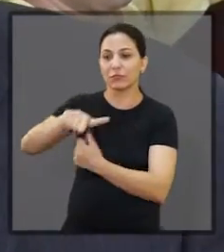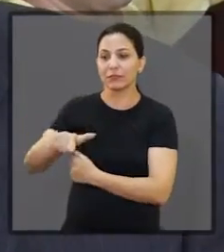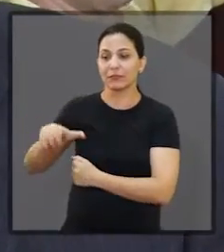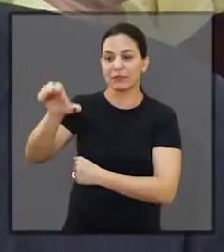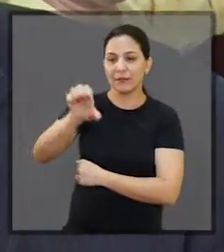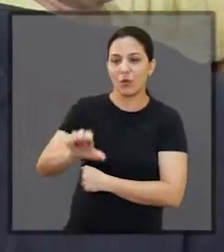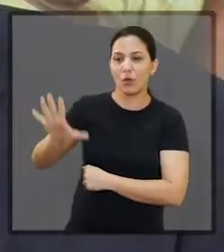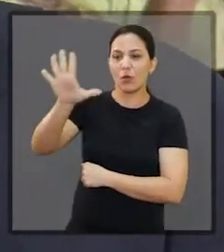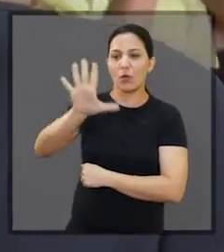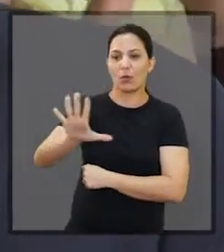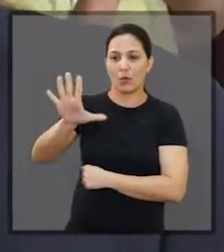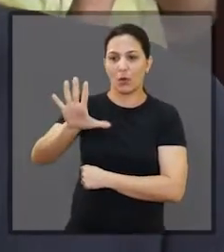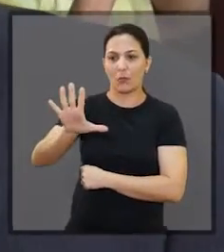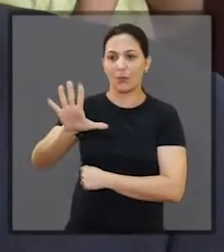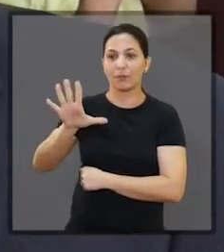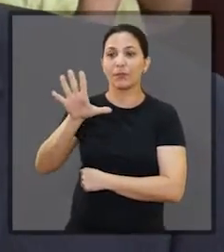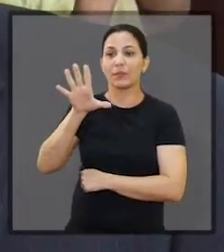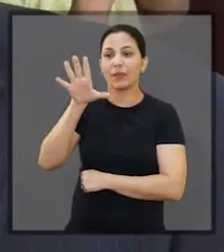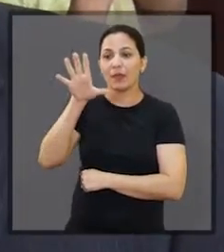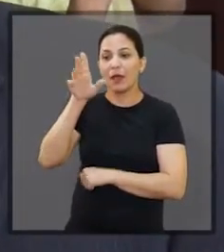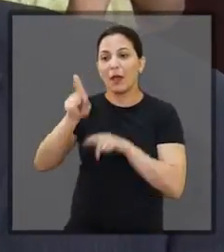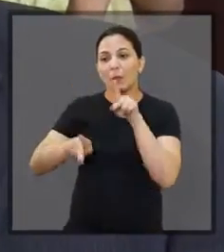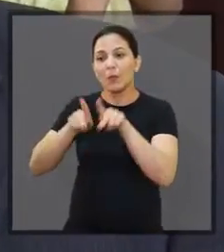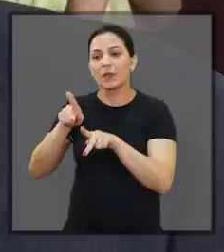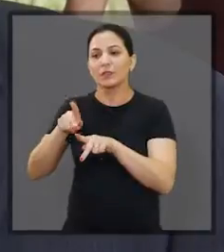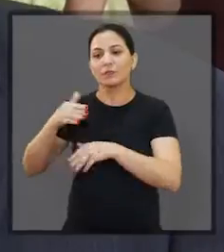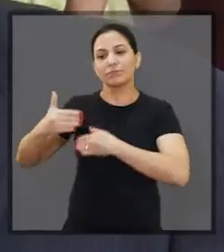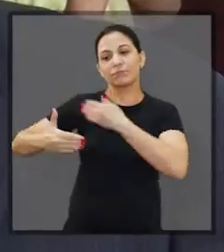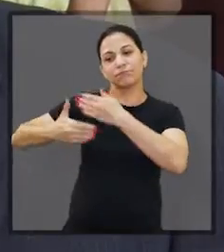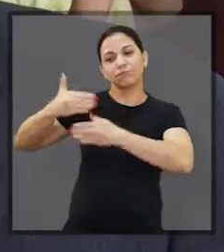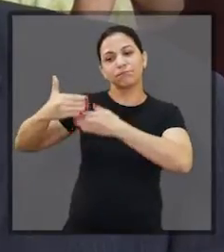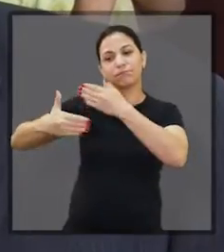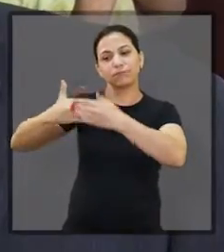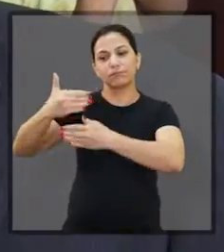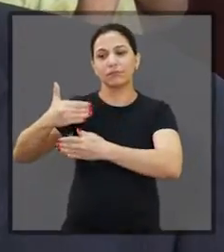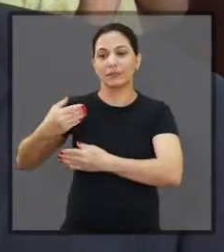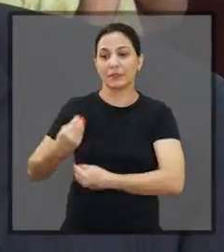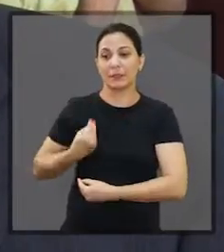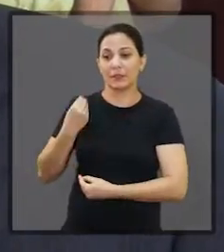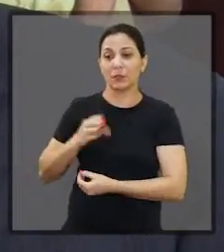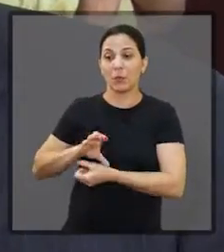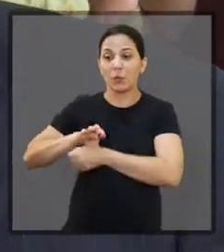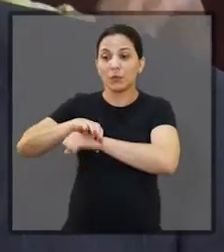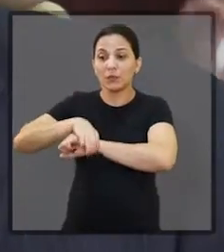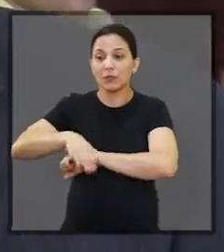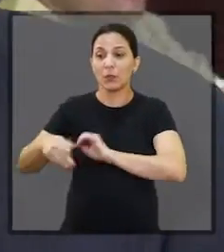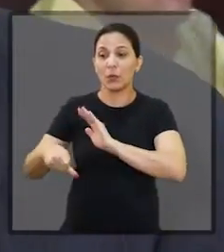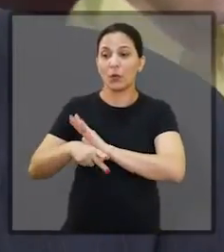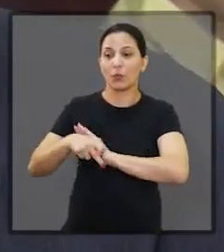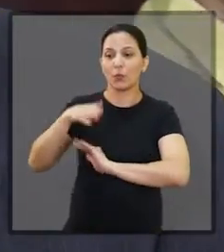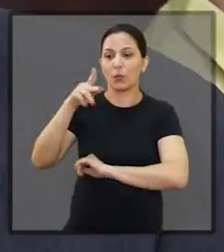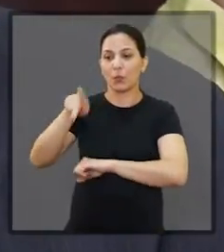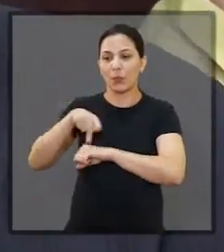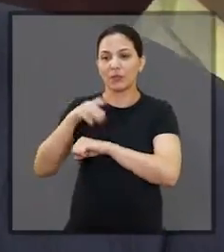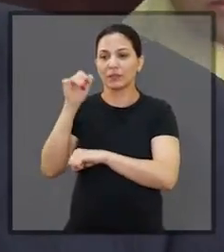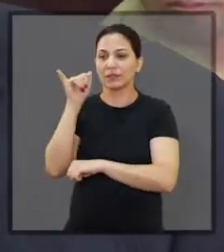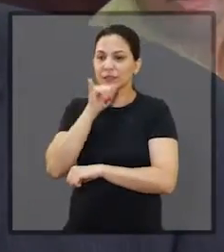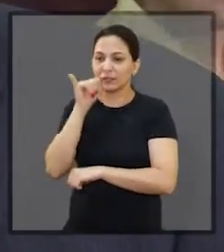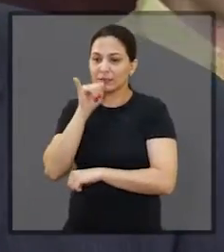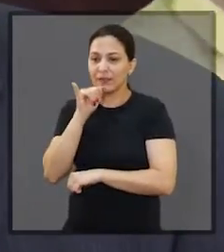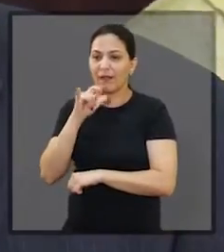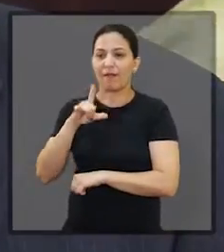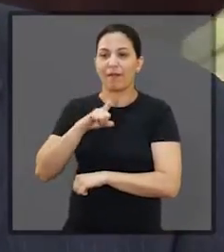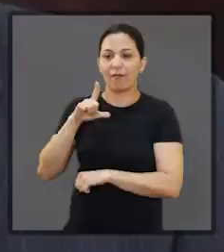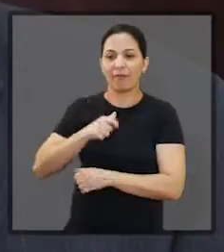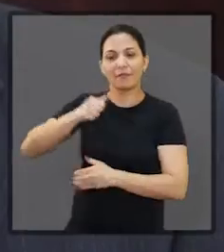praticamente na Europa. E isso fez com que a população amadurecesse muito na participação e na proteção do seu próprio país. Então